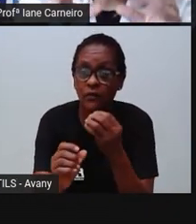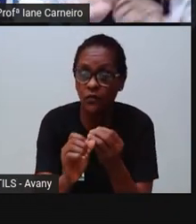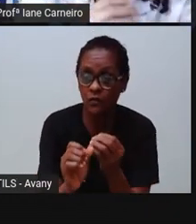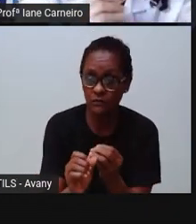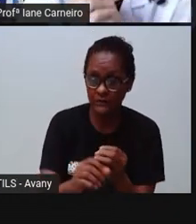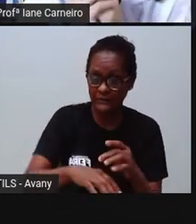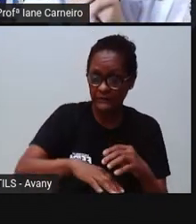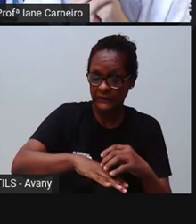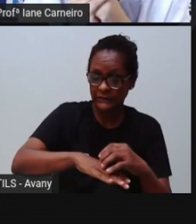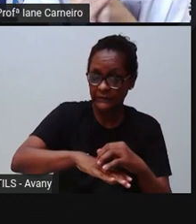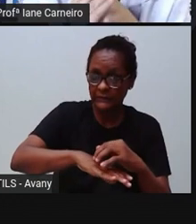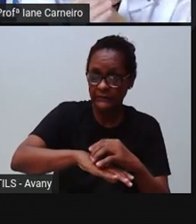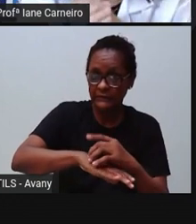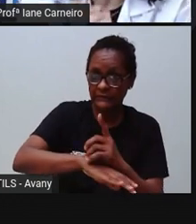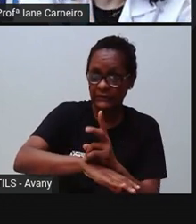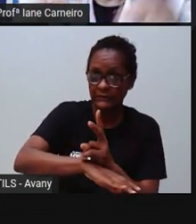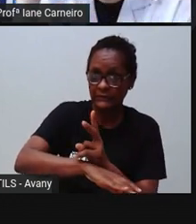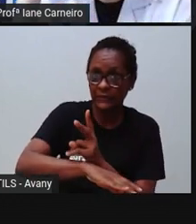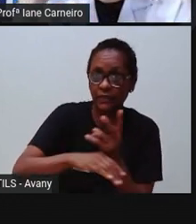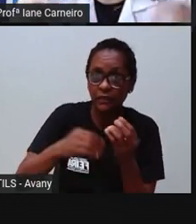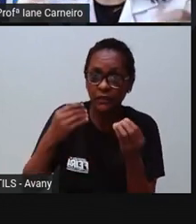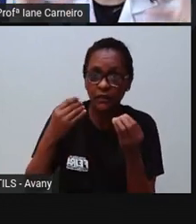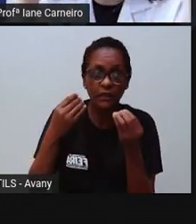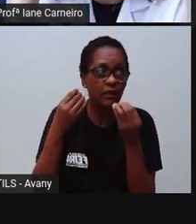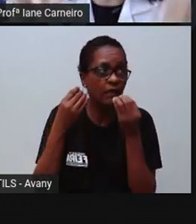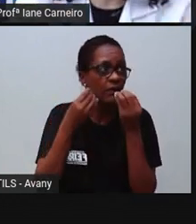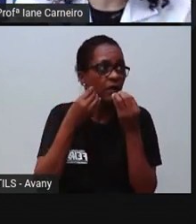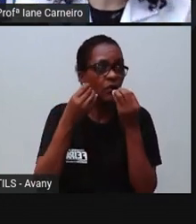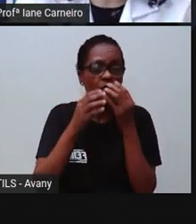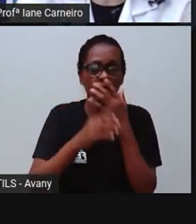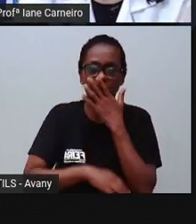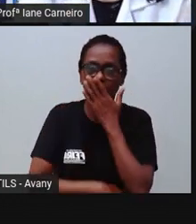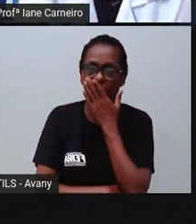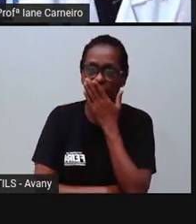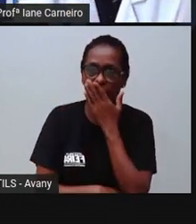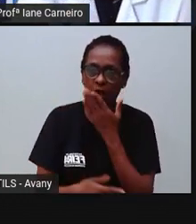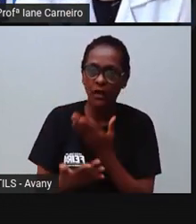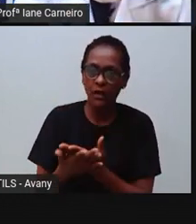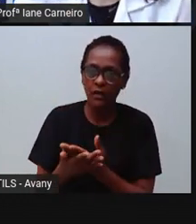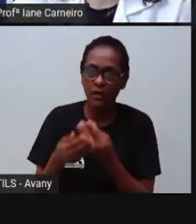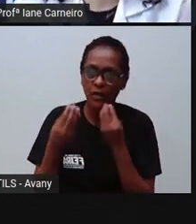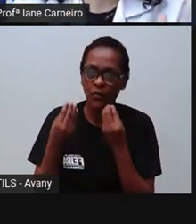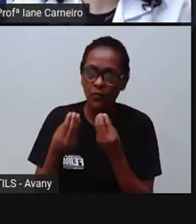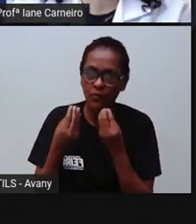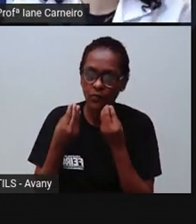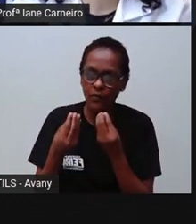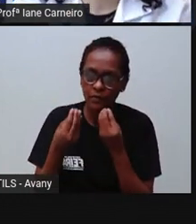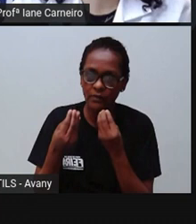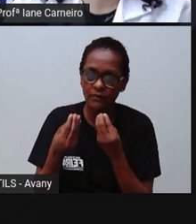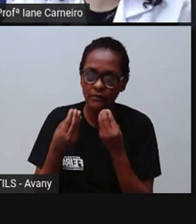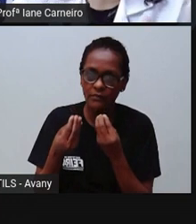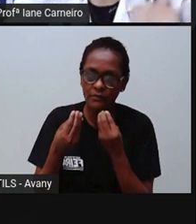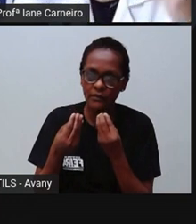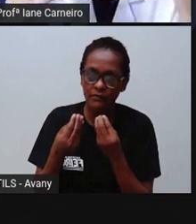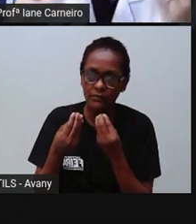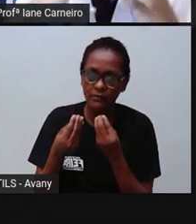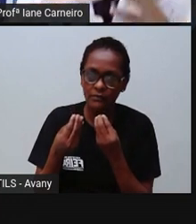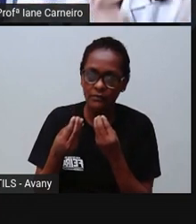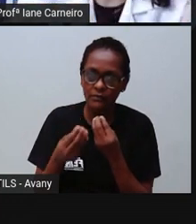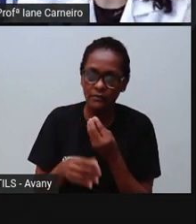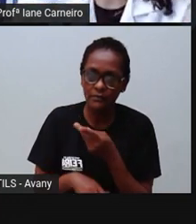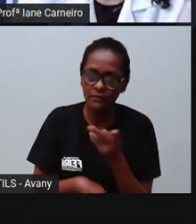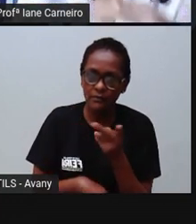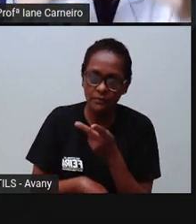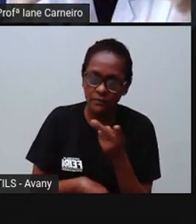roer a corda da ponte e os grandalhões, ó, caíram, né. E agora eles dois é que estão com o mesmo